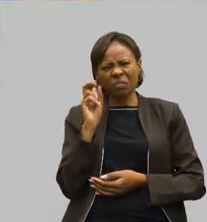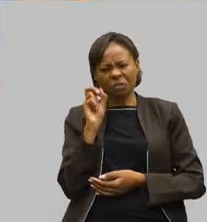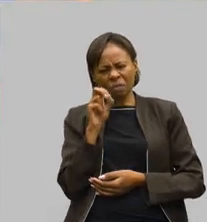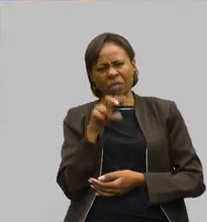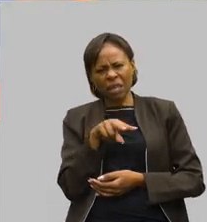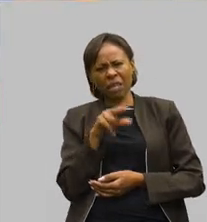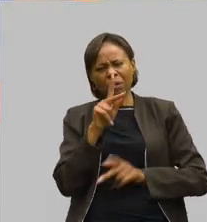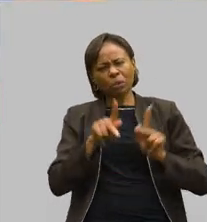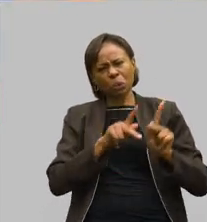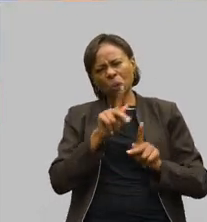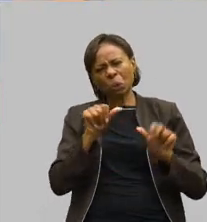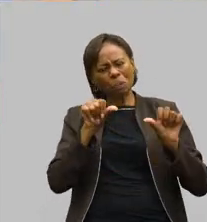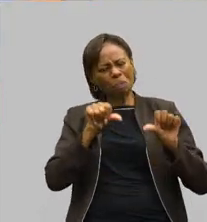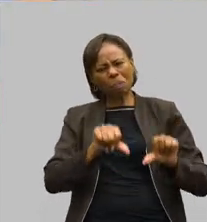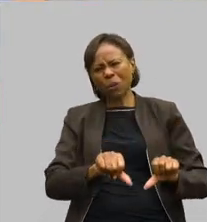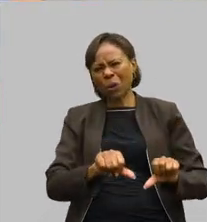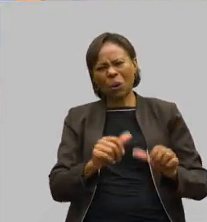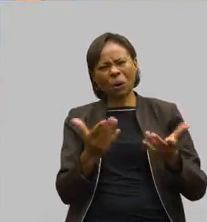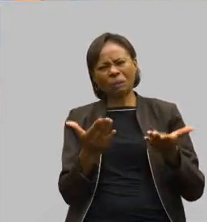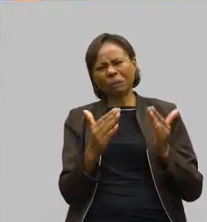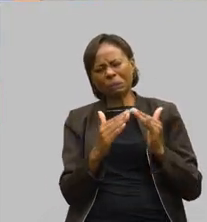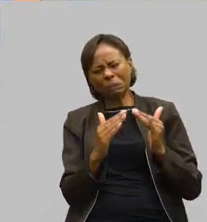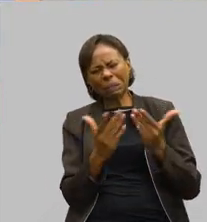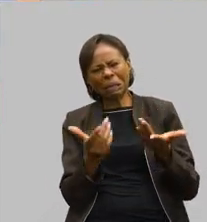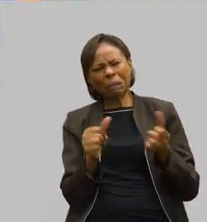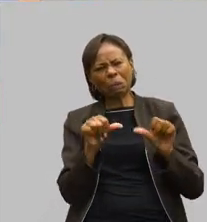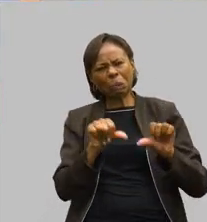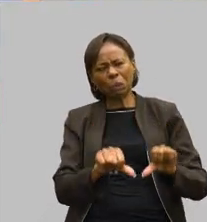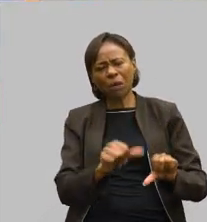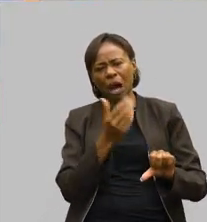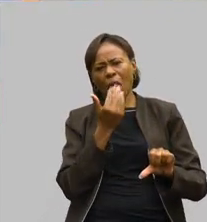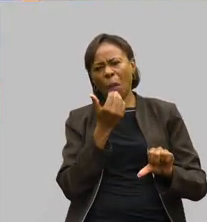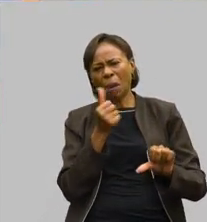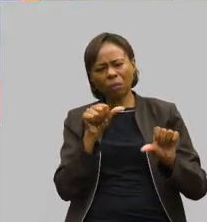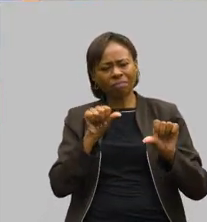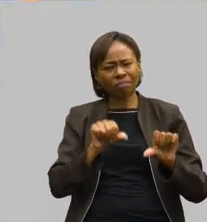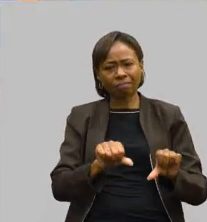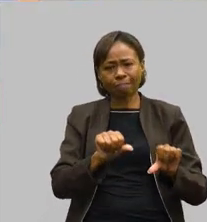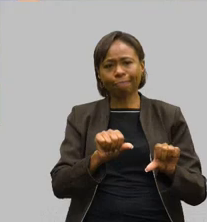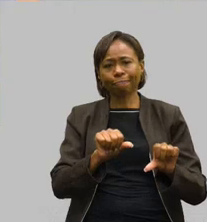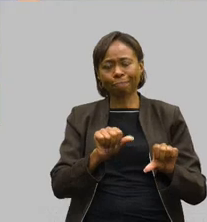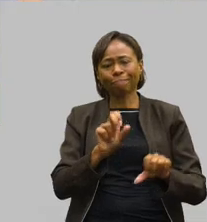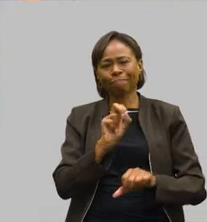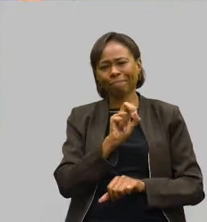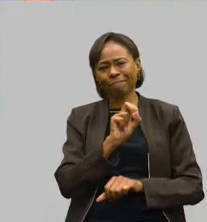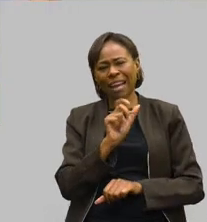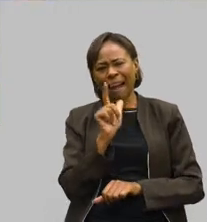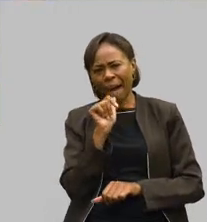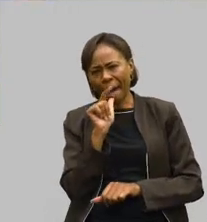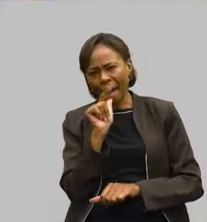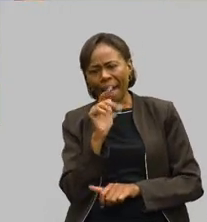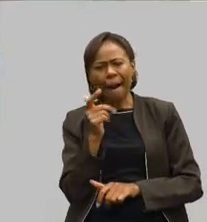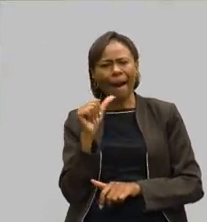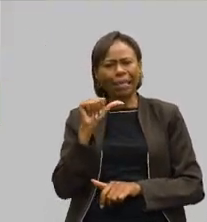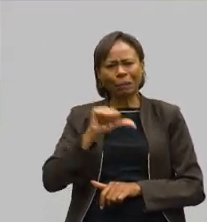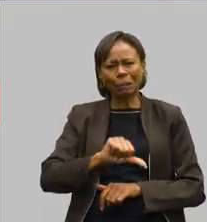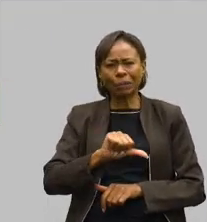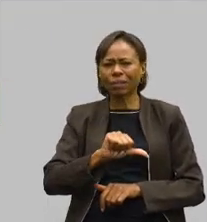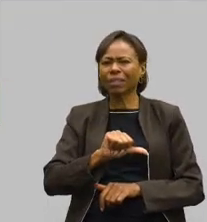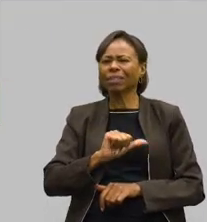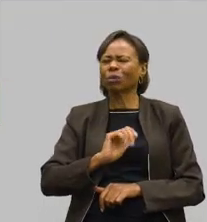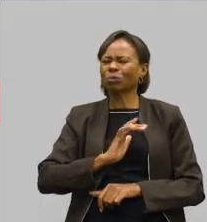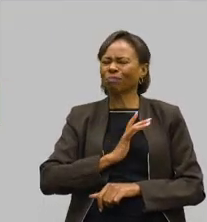de moradia, de alimentação, de acesso à água, é revoltante.